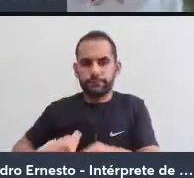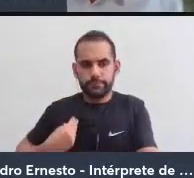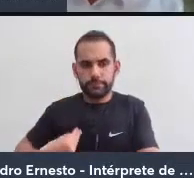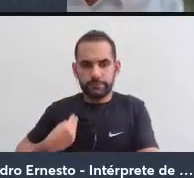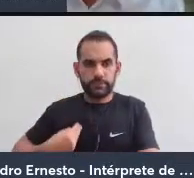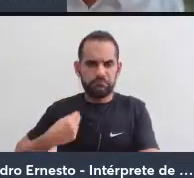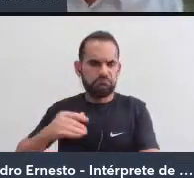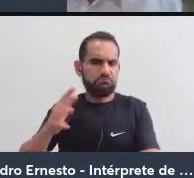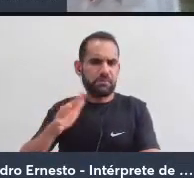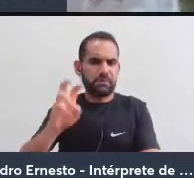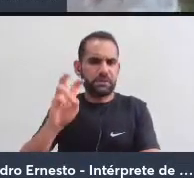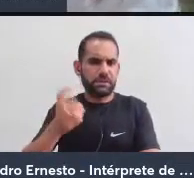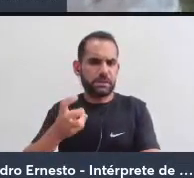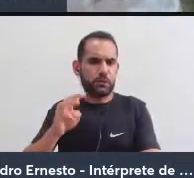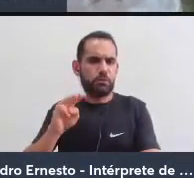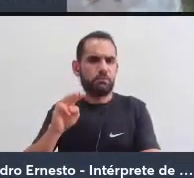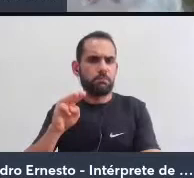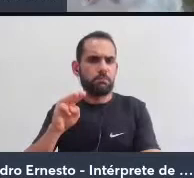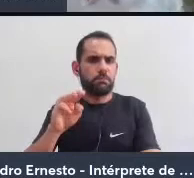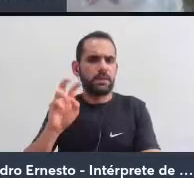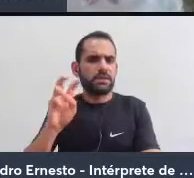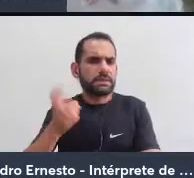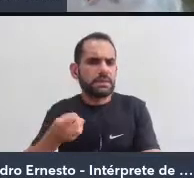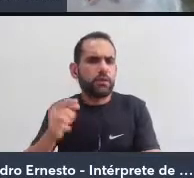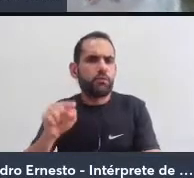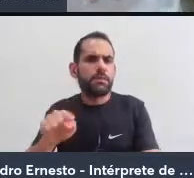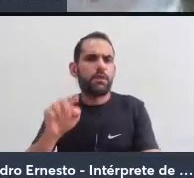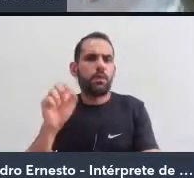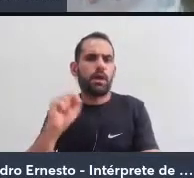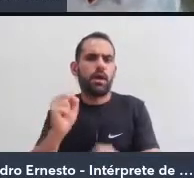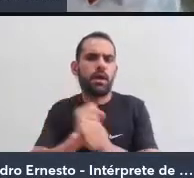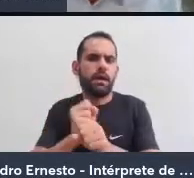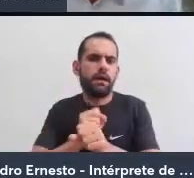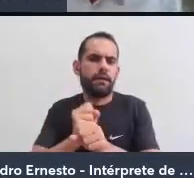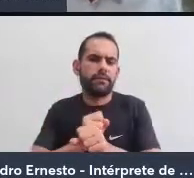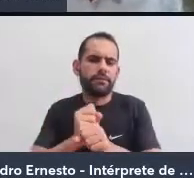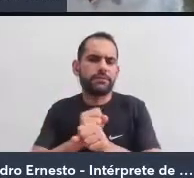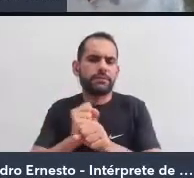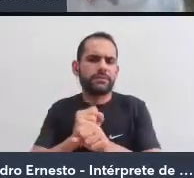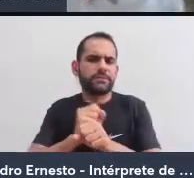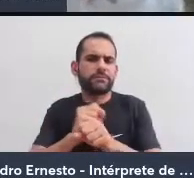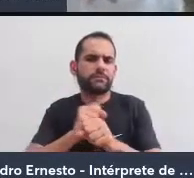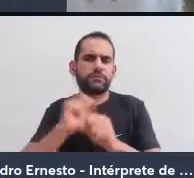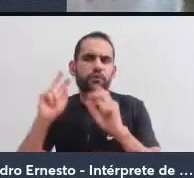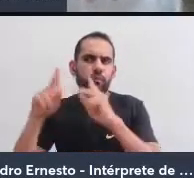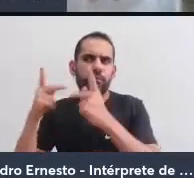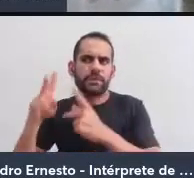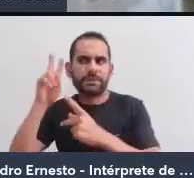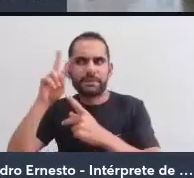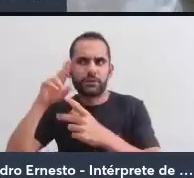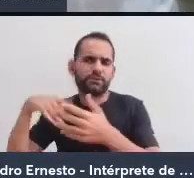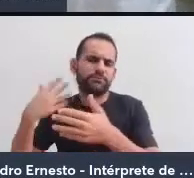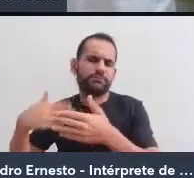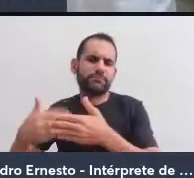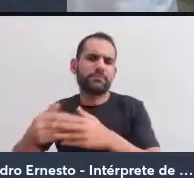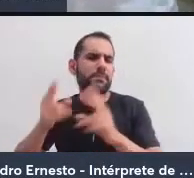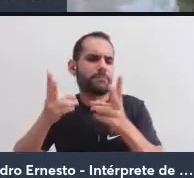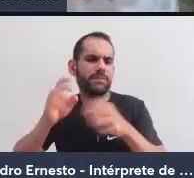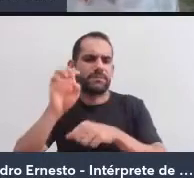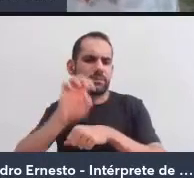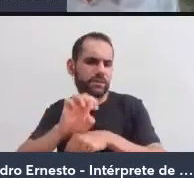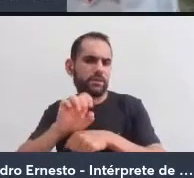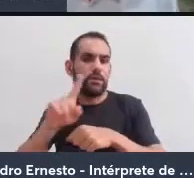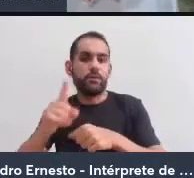pelo menos 5 mil anos na história da humanidade, e que permanece o mesmo. Ainda que o nosso Estado